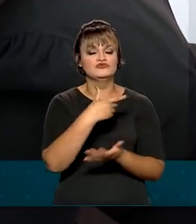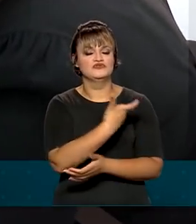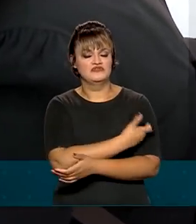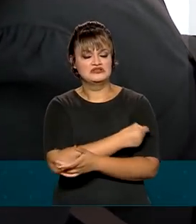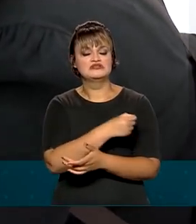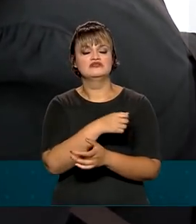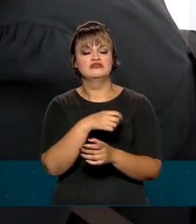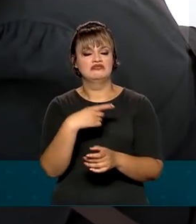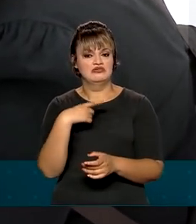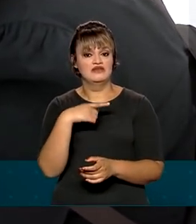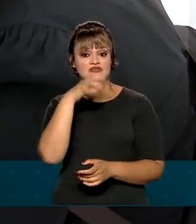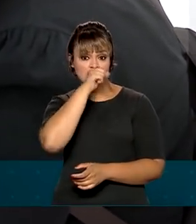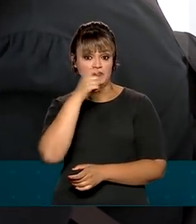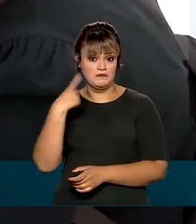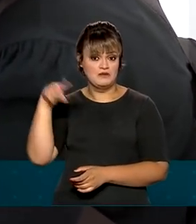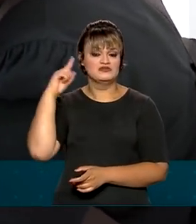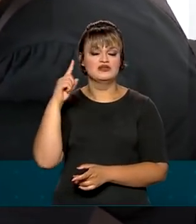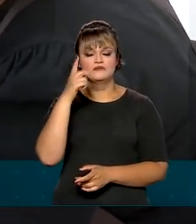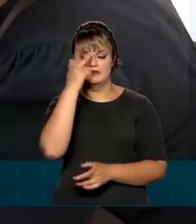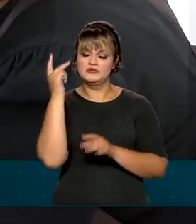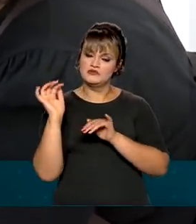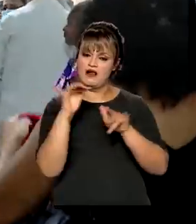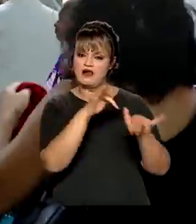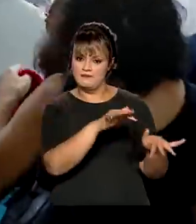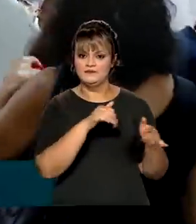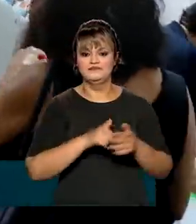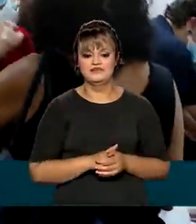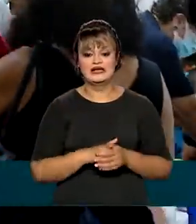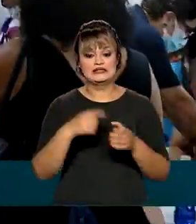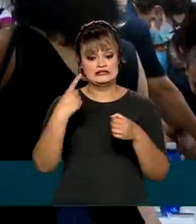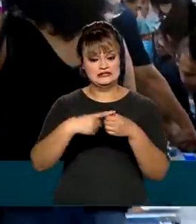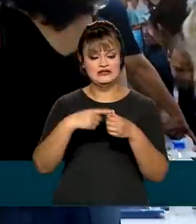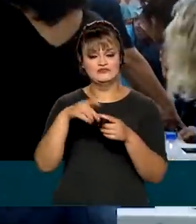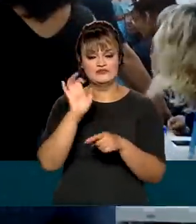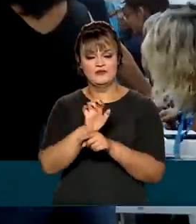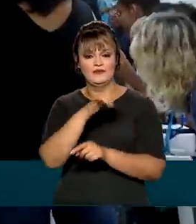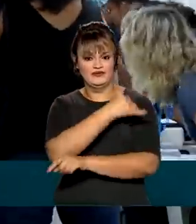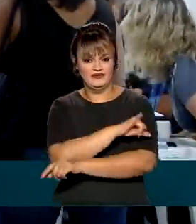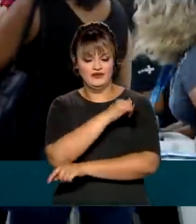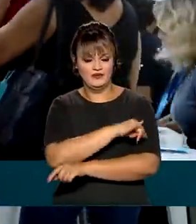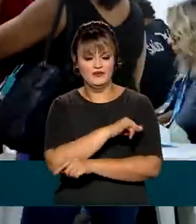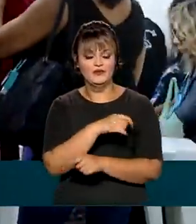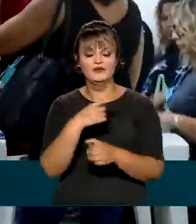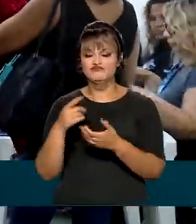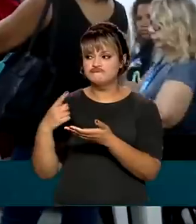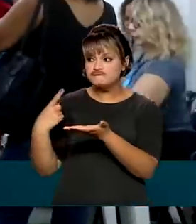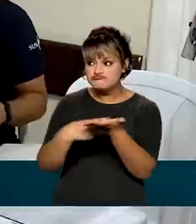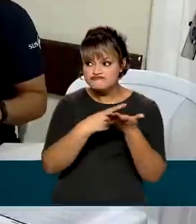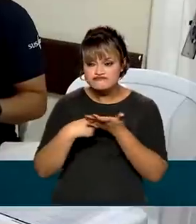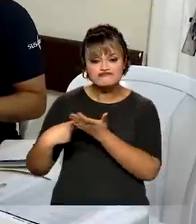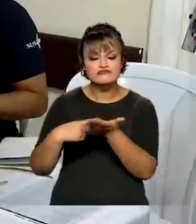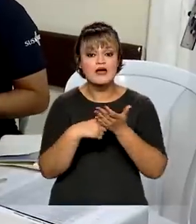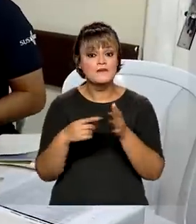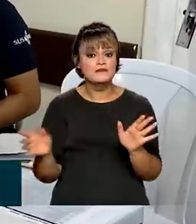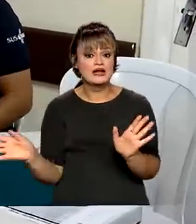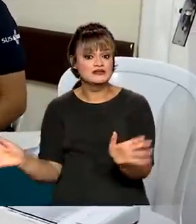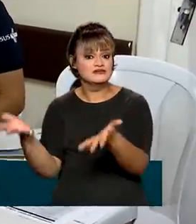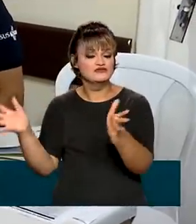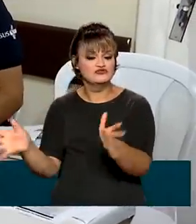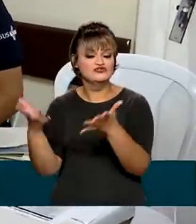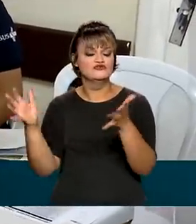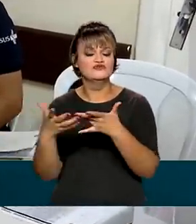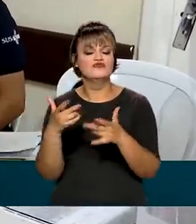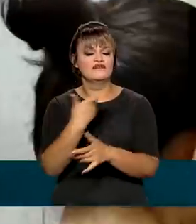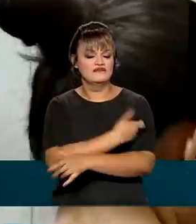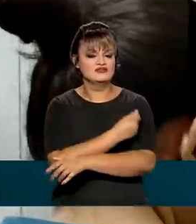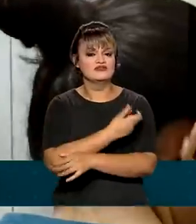abertos em todo o país para receber o público. Na cidade do Rio de Janeiro, o mutirão foi um esforço para aumentar a cobertura